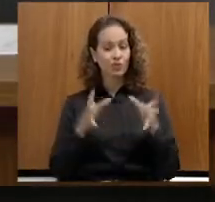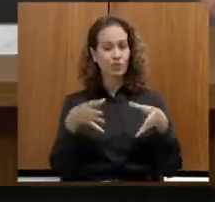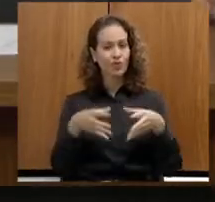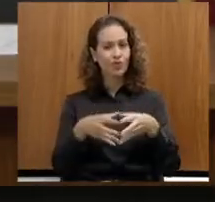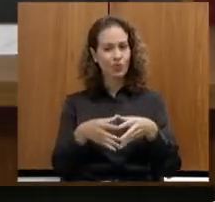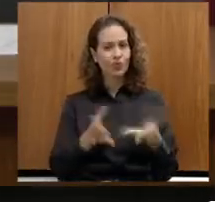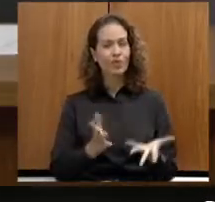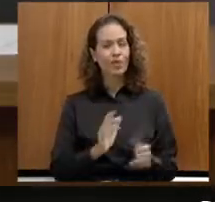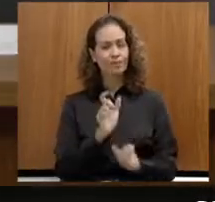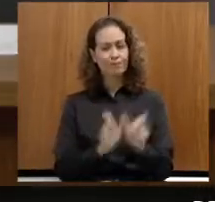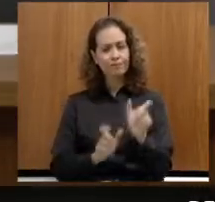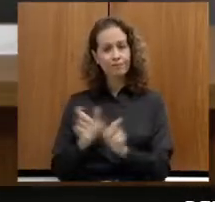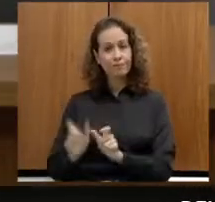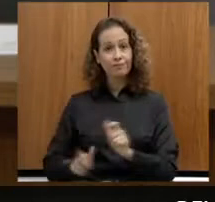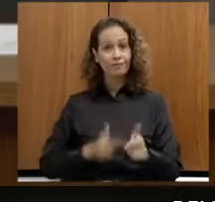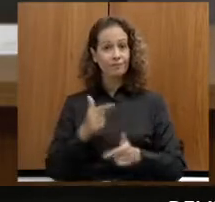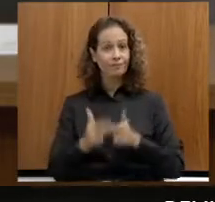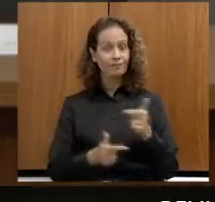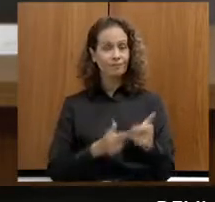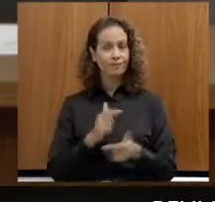servidores. Por favor.